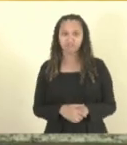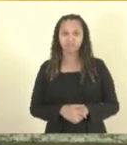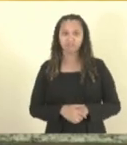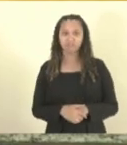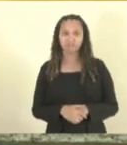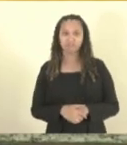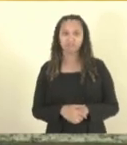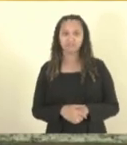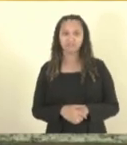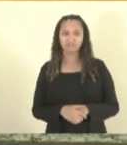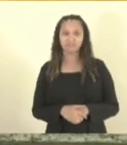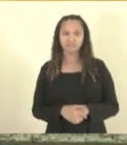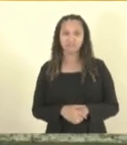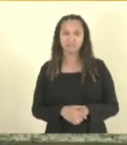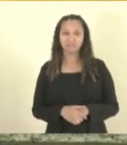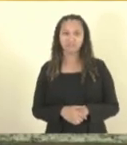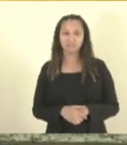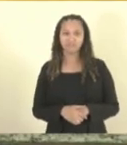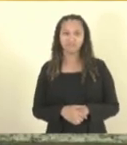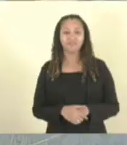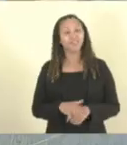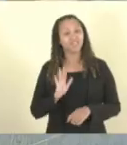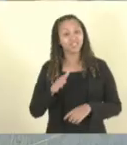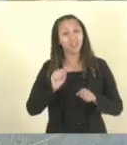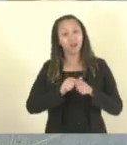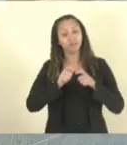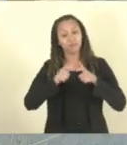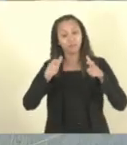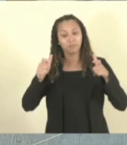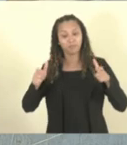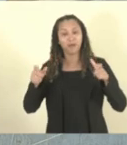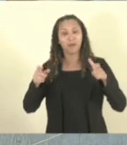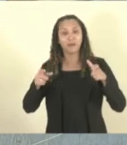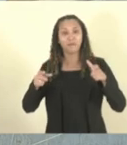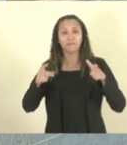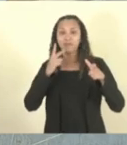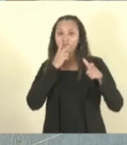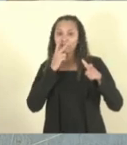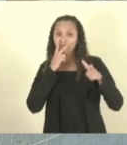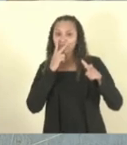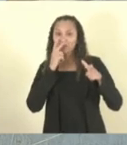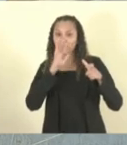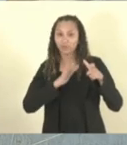Estado todo. Já está aumentando também para a grande vitória e para o Norte.